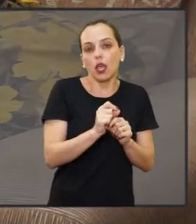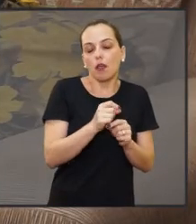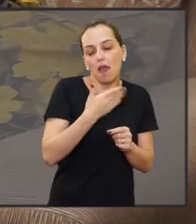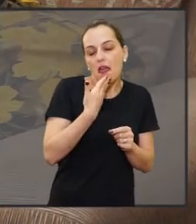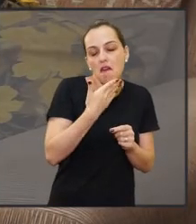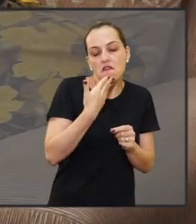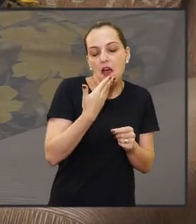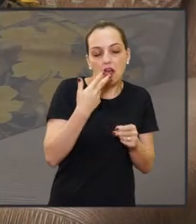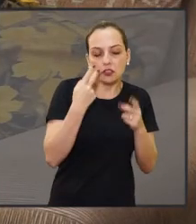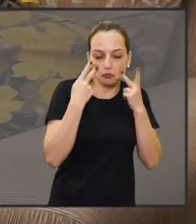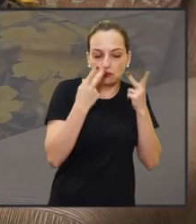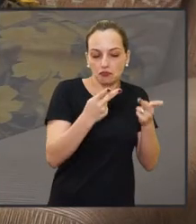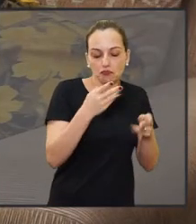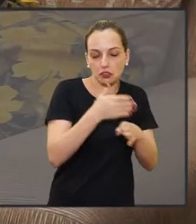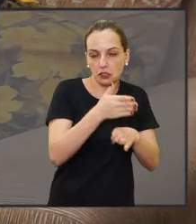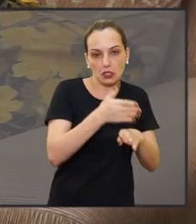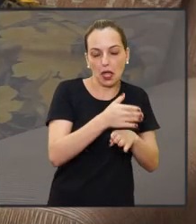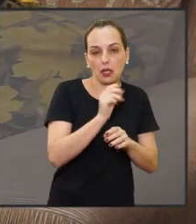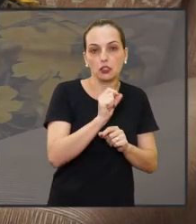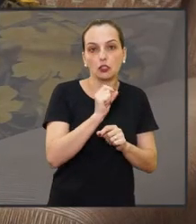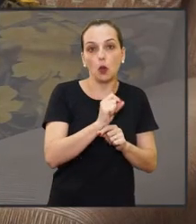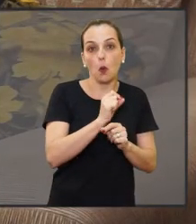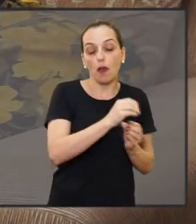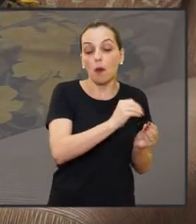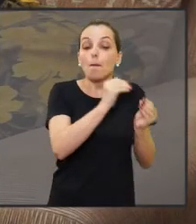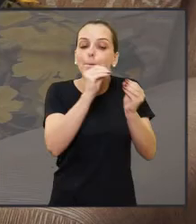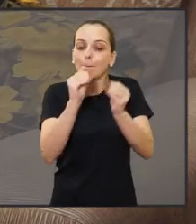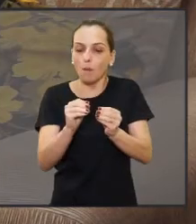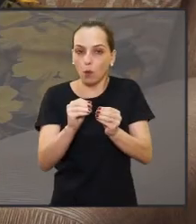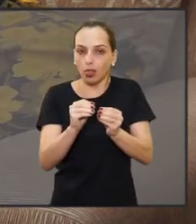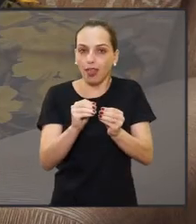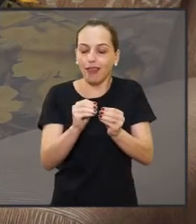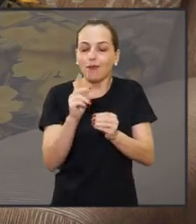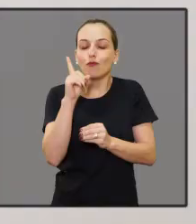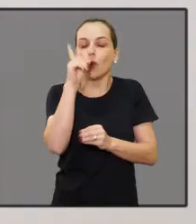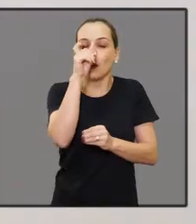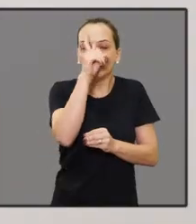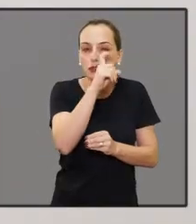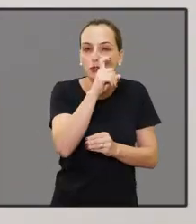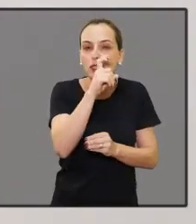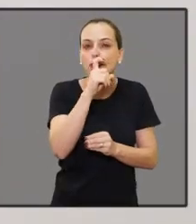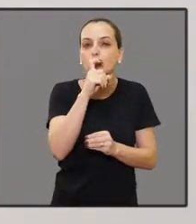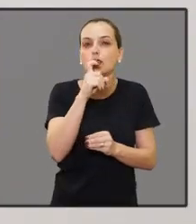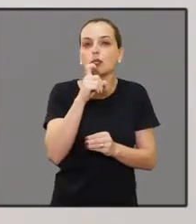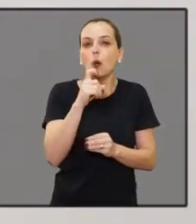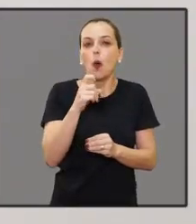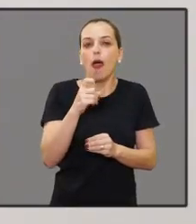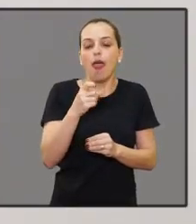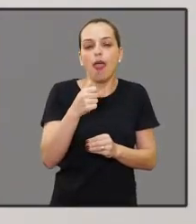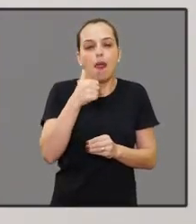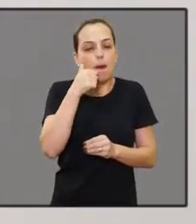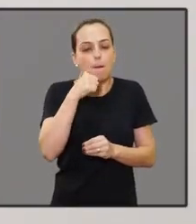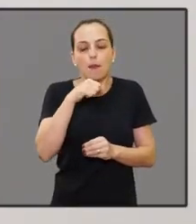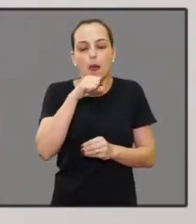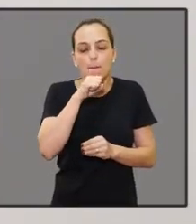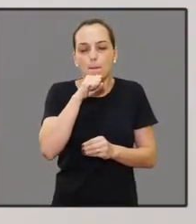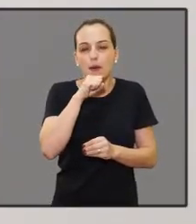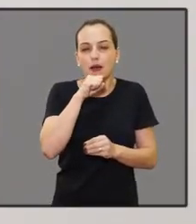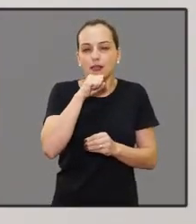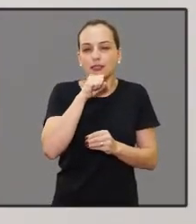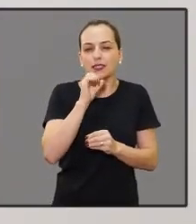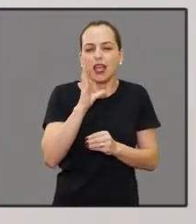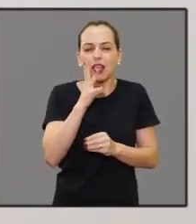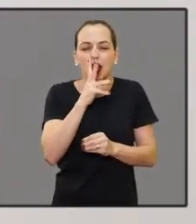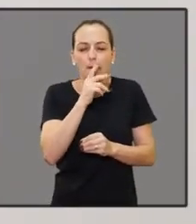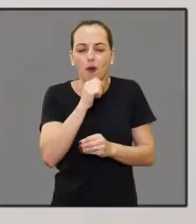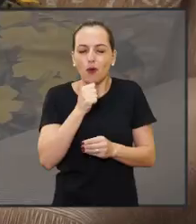Como que era na minha cidade, então era mais fácil para ela ir. E quando eu fui para Pirajuí ficou um pouco mais difícil. Fui ver minha mãe depois de um mês, que eu já estava